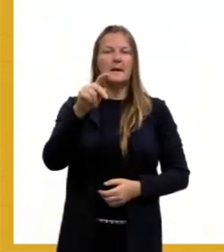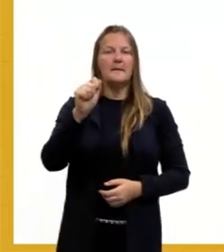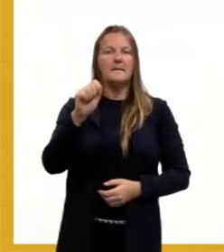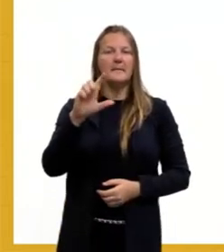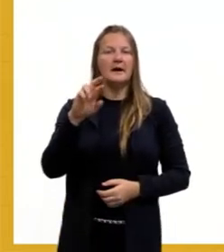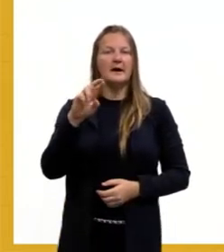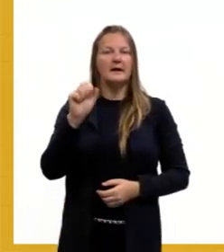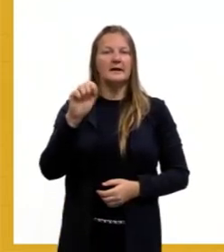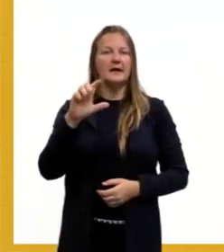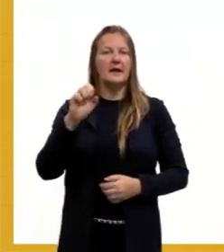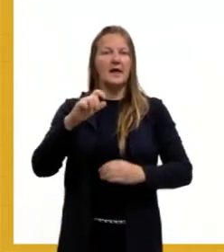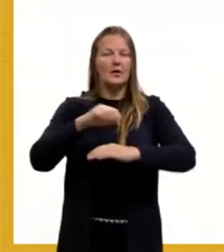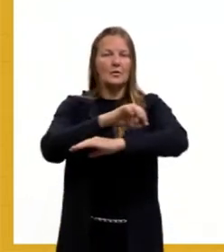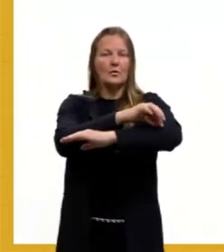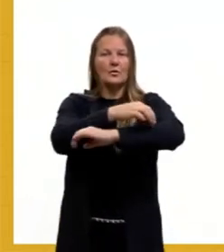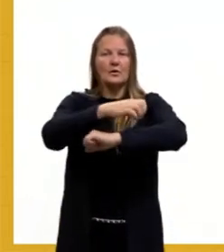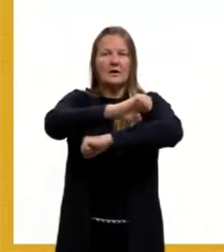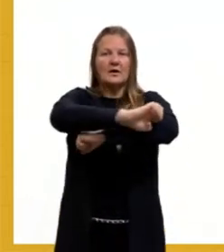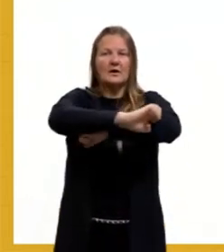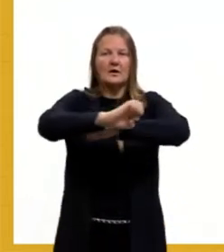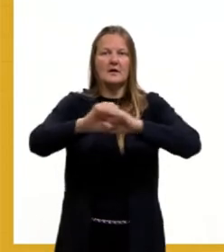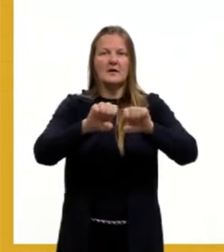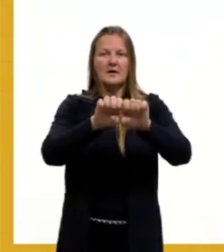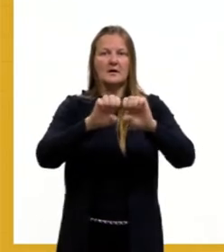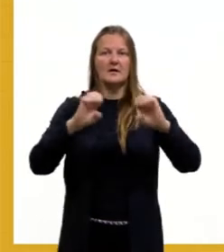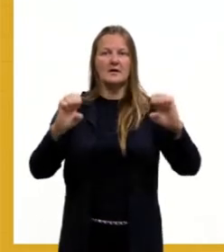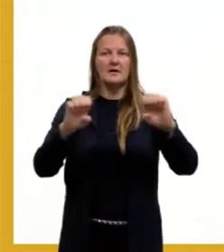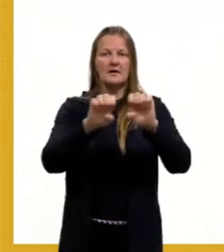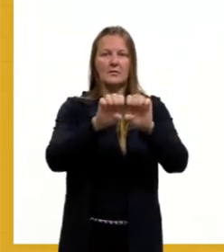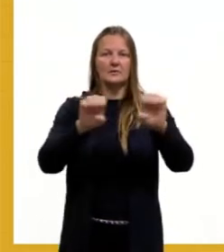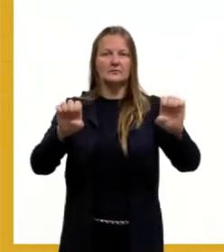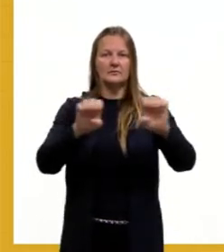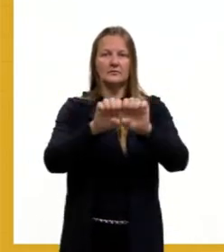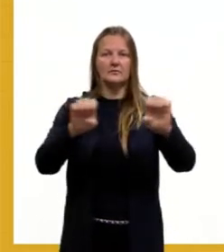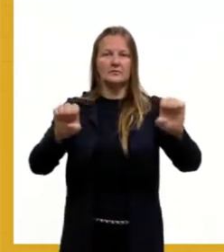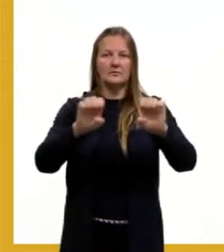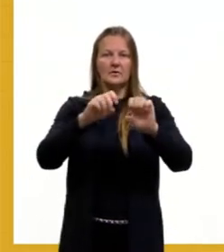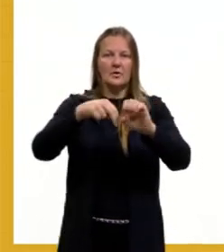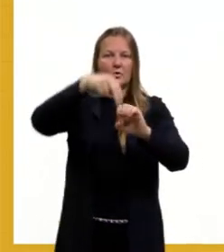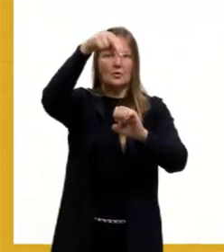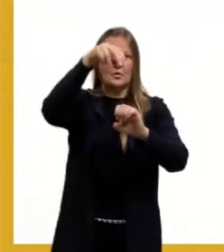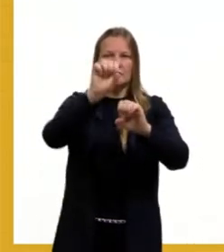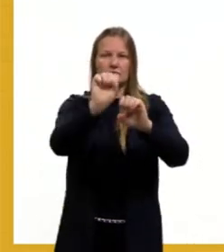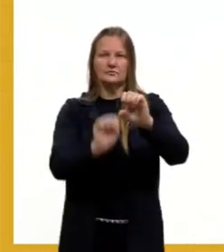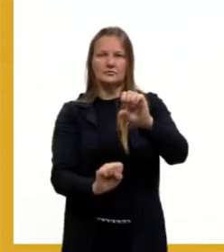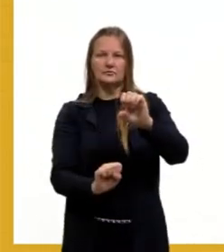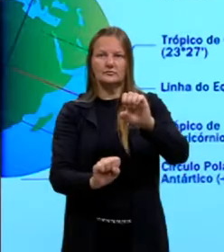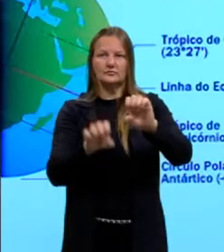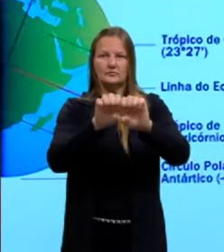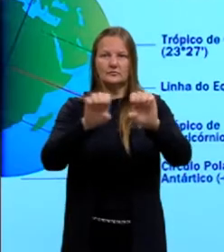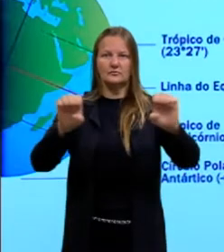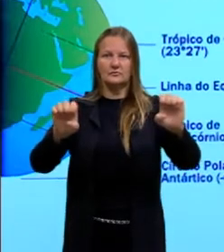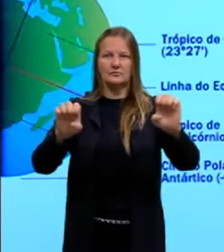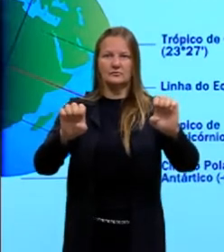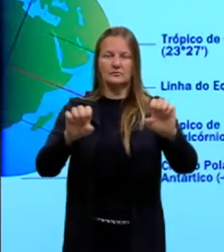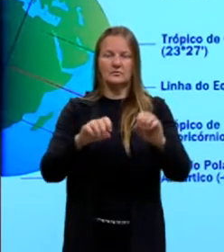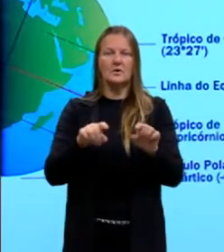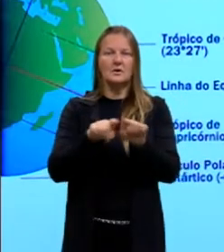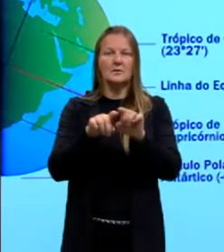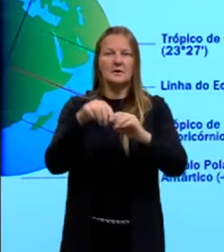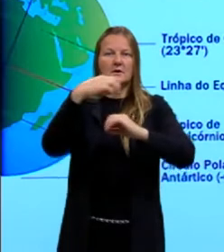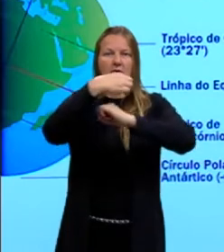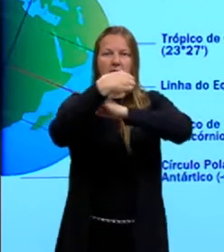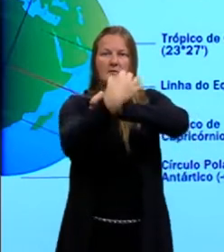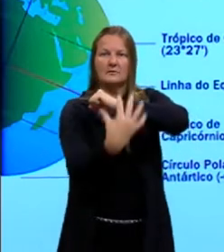paralelos ao Equador, certo? Vão para o Polo Norte e vão para o Polo Sul. E os meridianos, então,